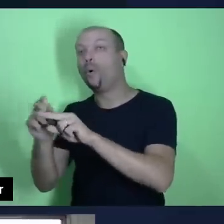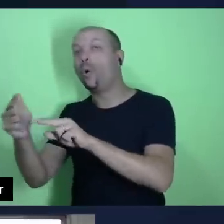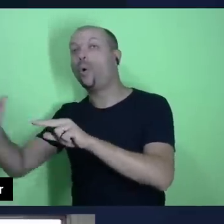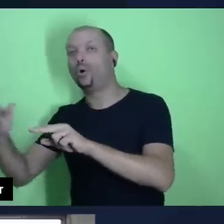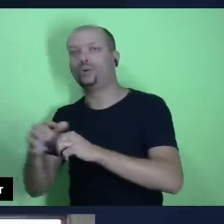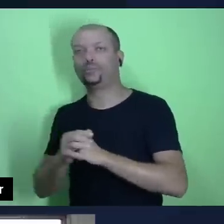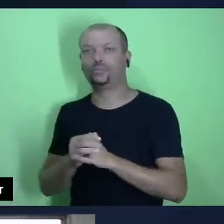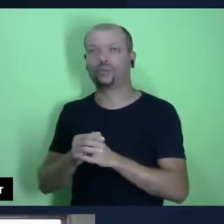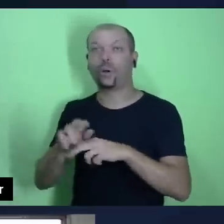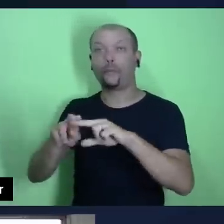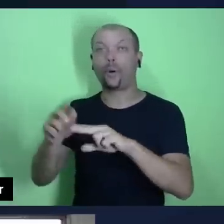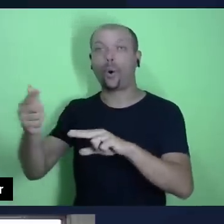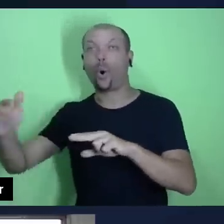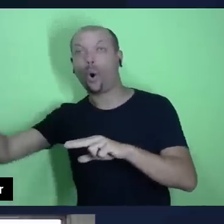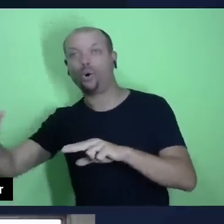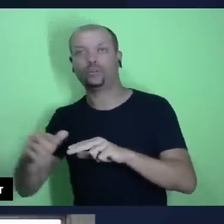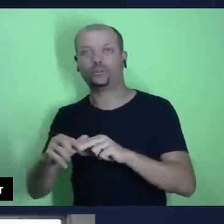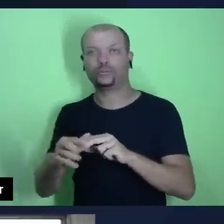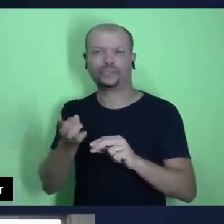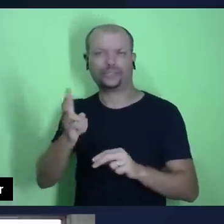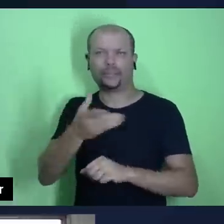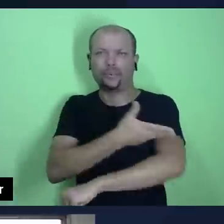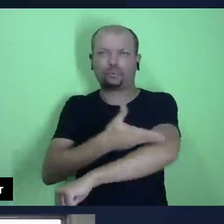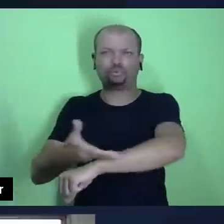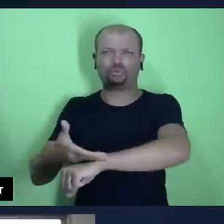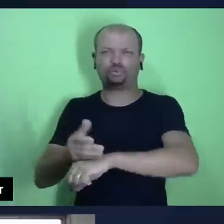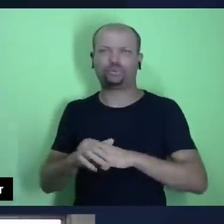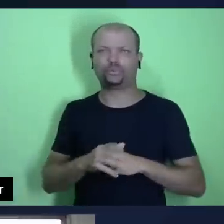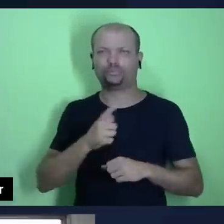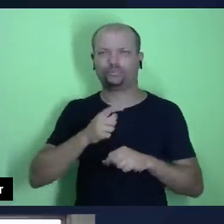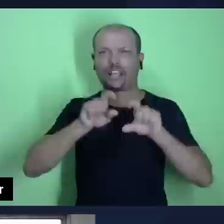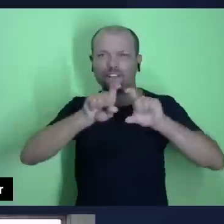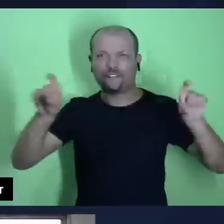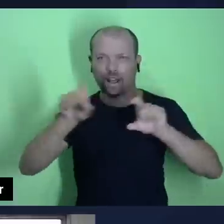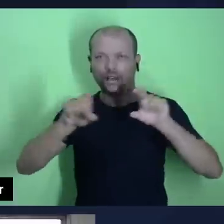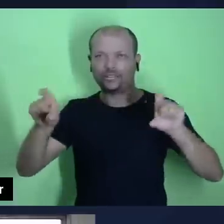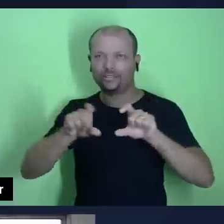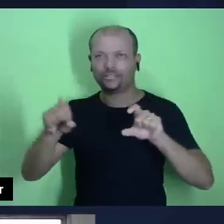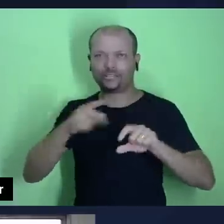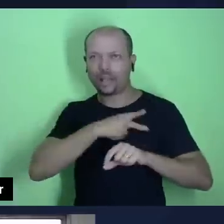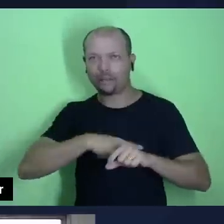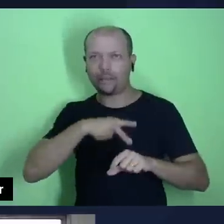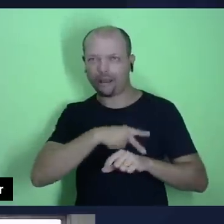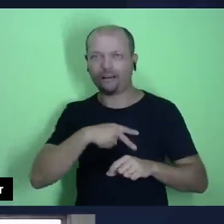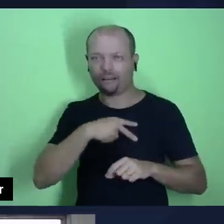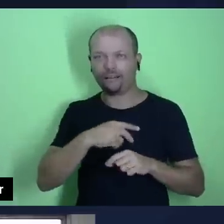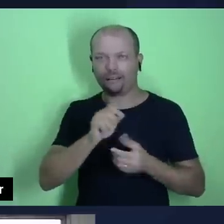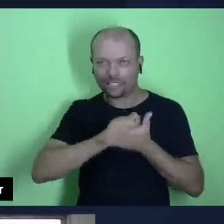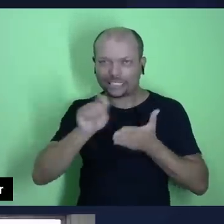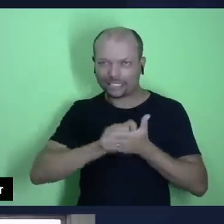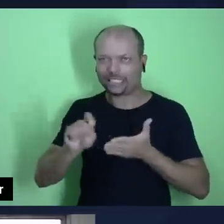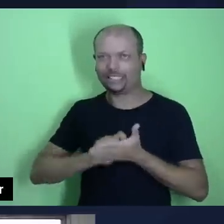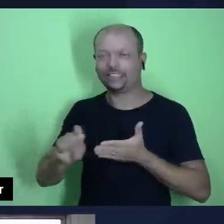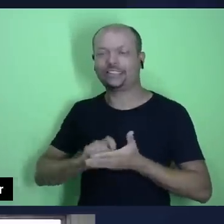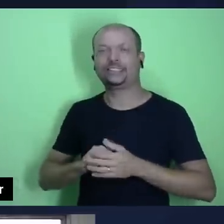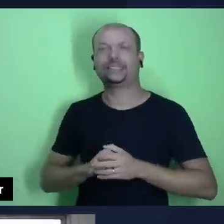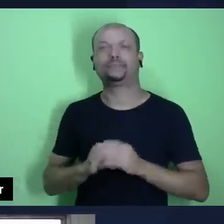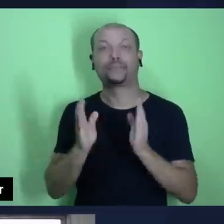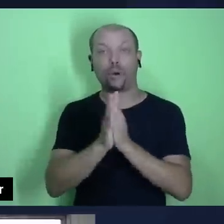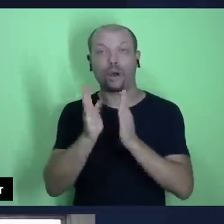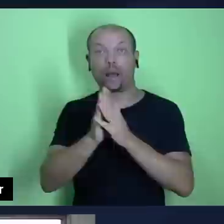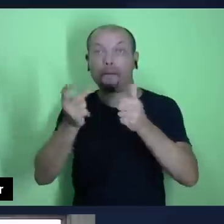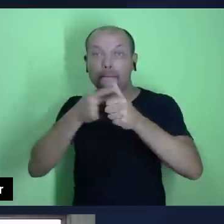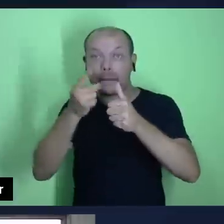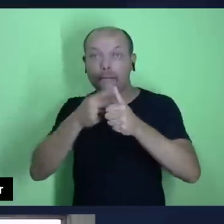orai pelos outros. A gente percebe que há uma grande porcentagem dessas frases, em outras palavras. A oração, em primeiro lugar,